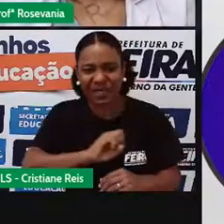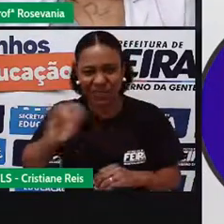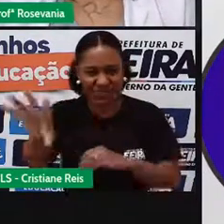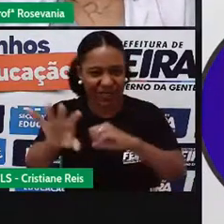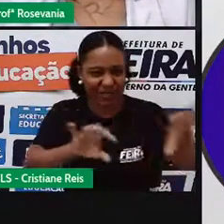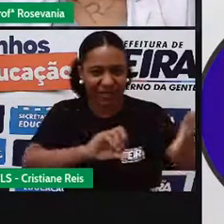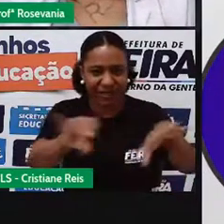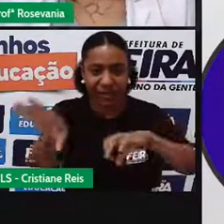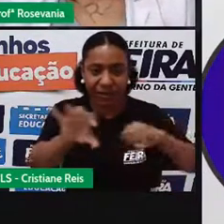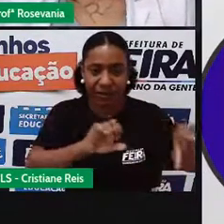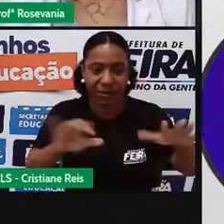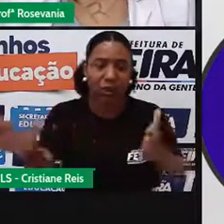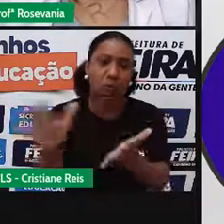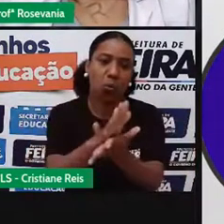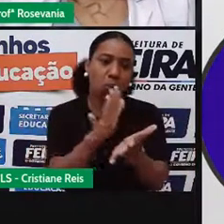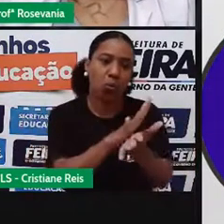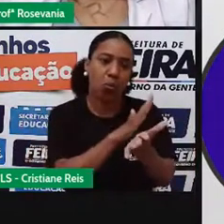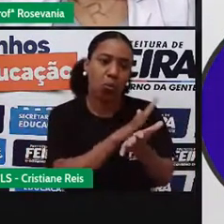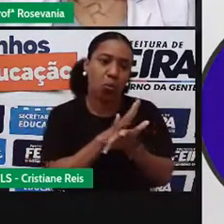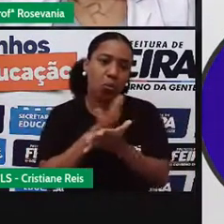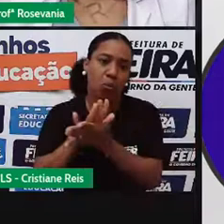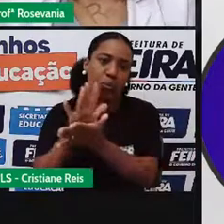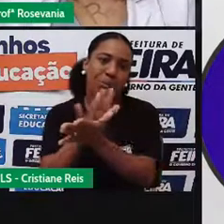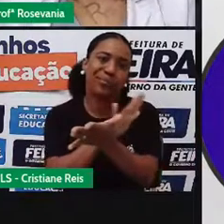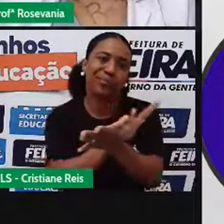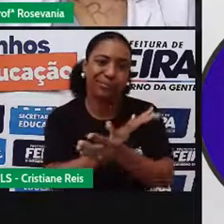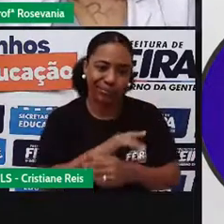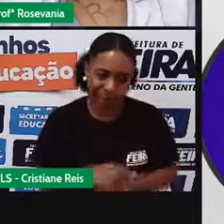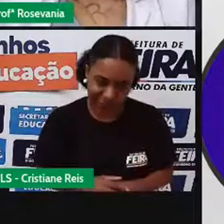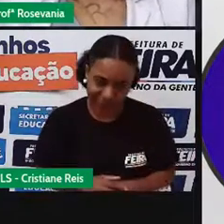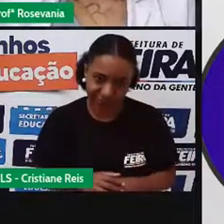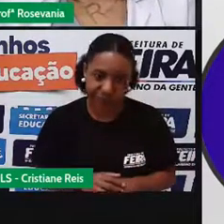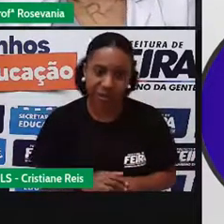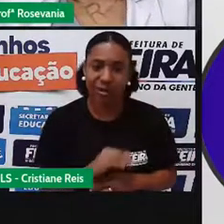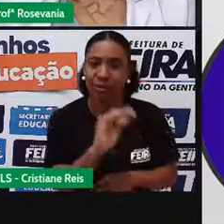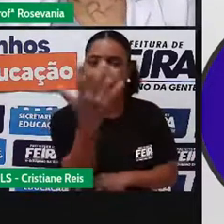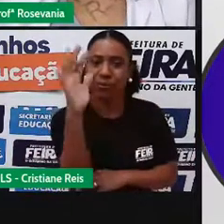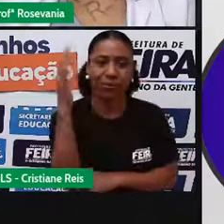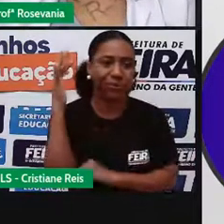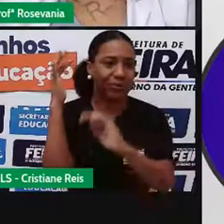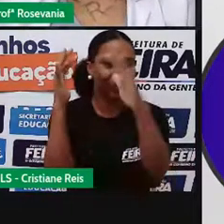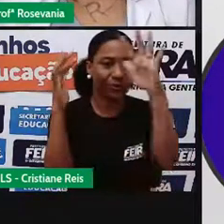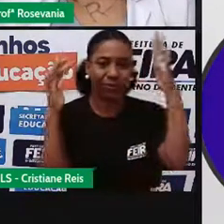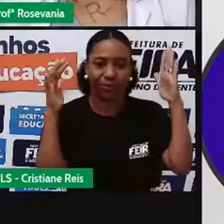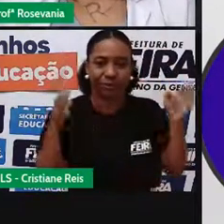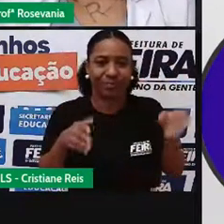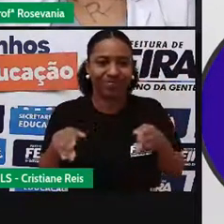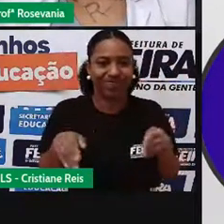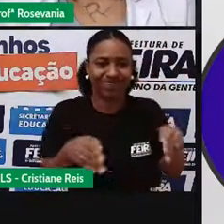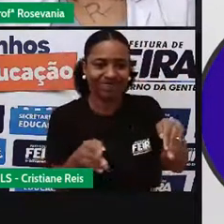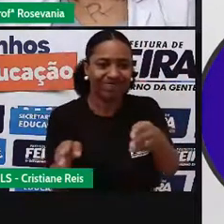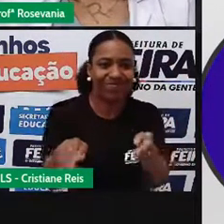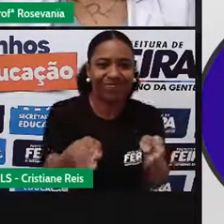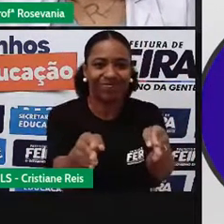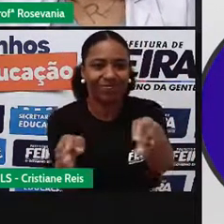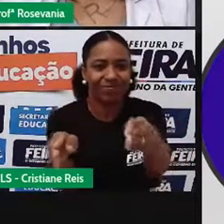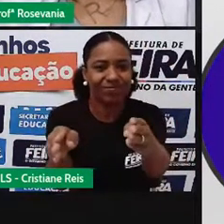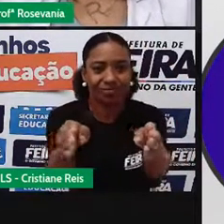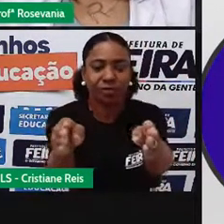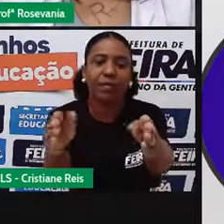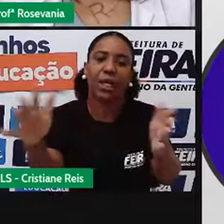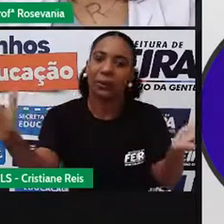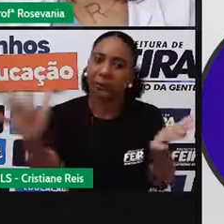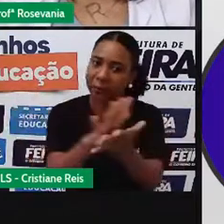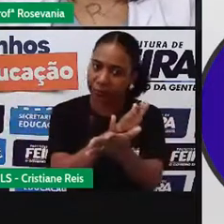árvores, né, limítrofos aqui, né, nas áreas de limite da estrada. E sem falar, né, na questão